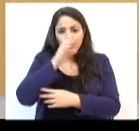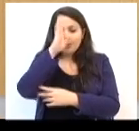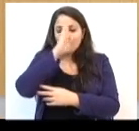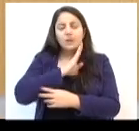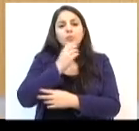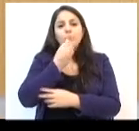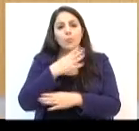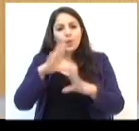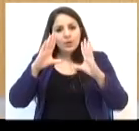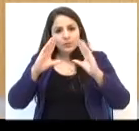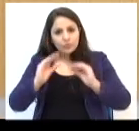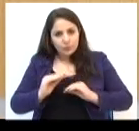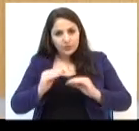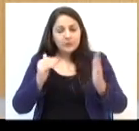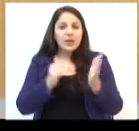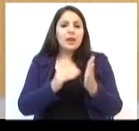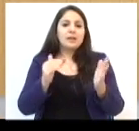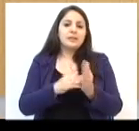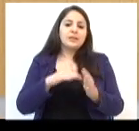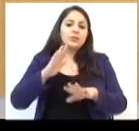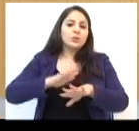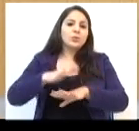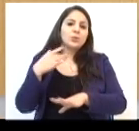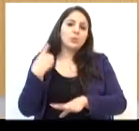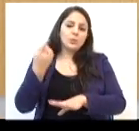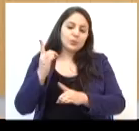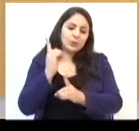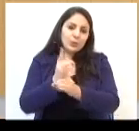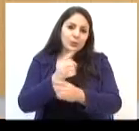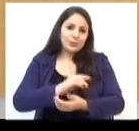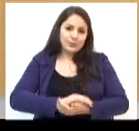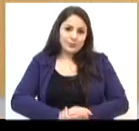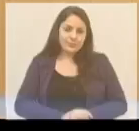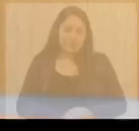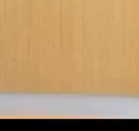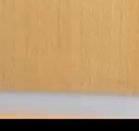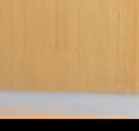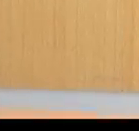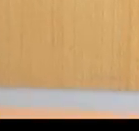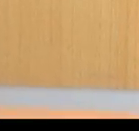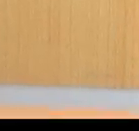de graça. Uma ótima noite para você e até a nossa próxima edição.